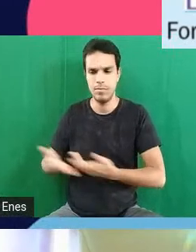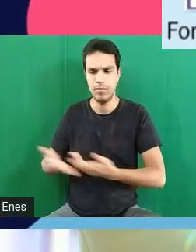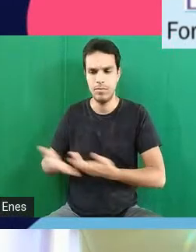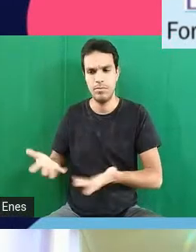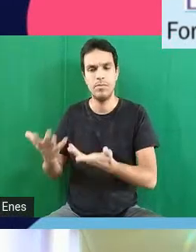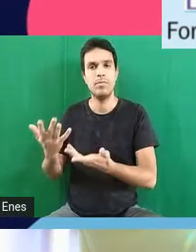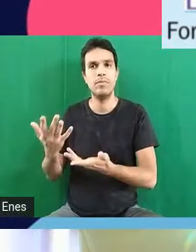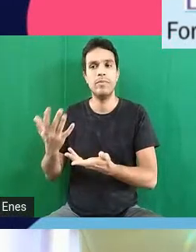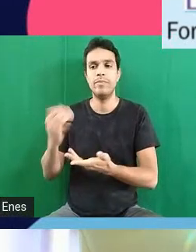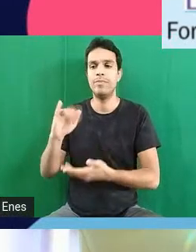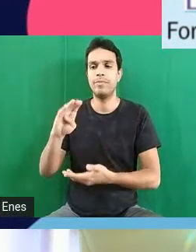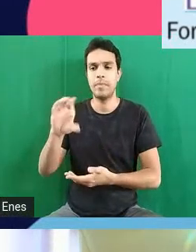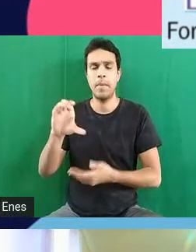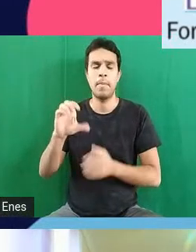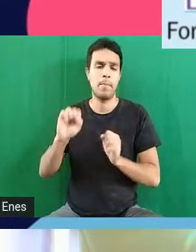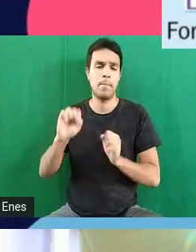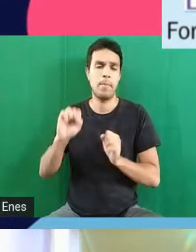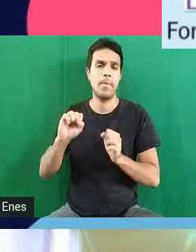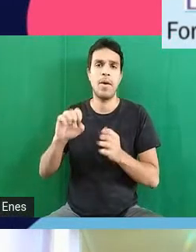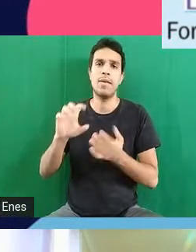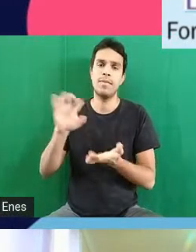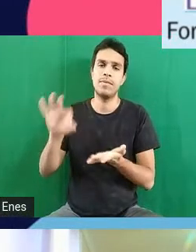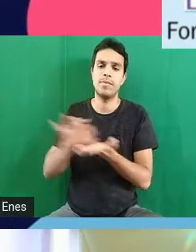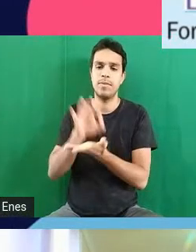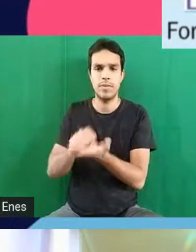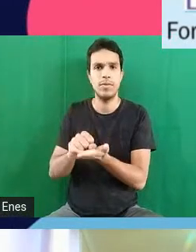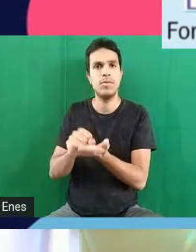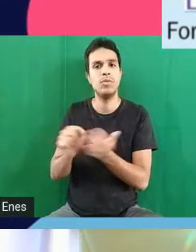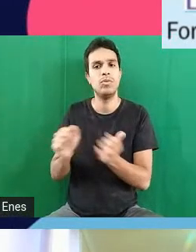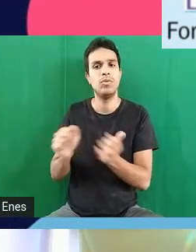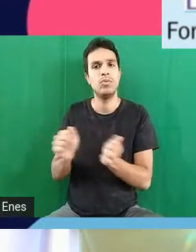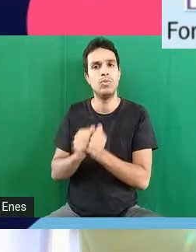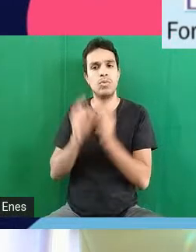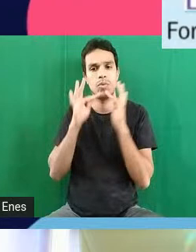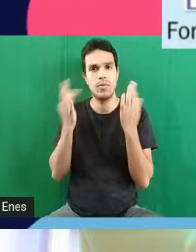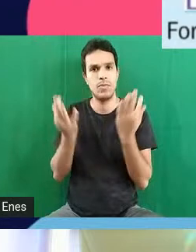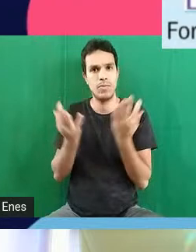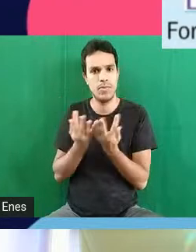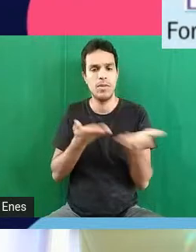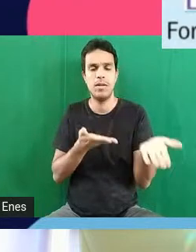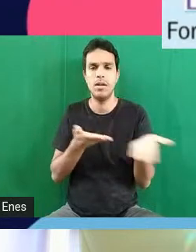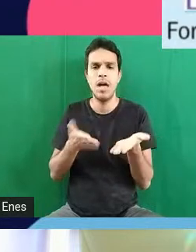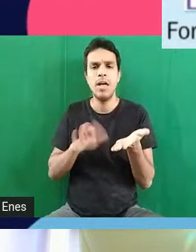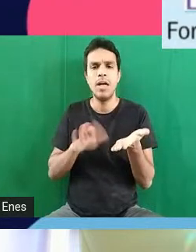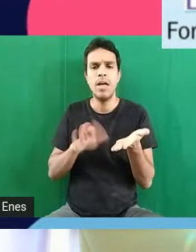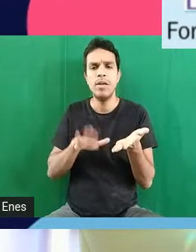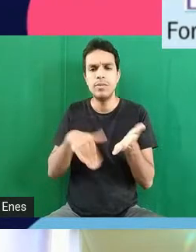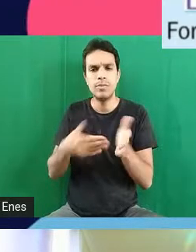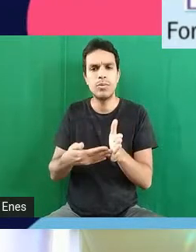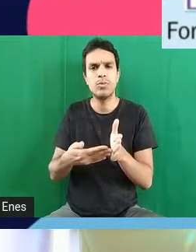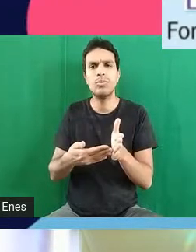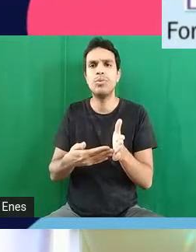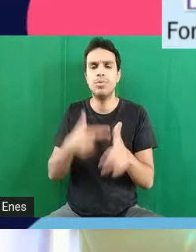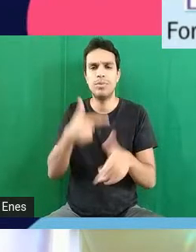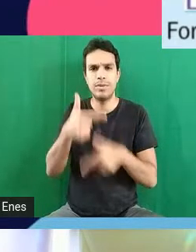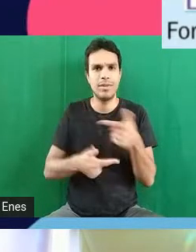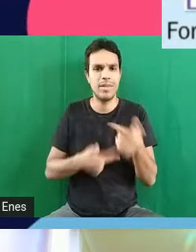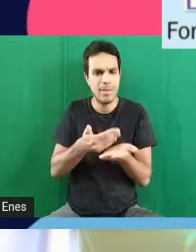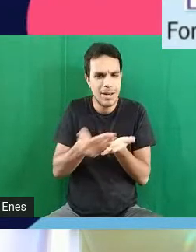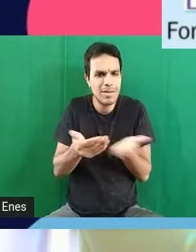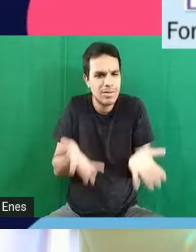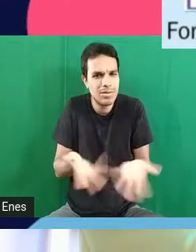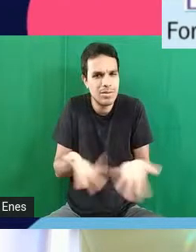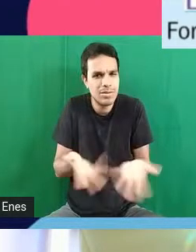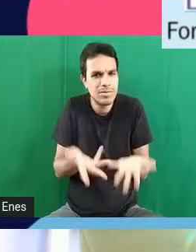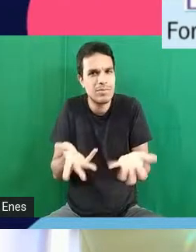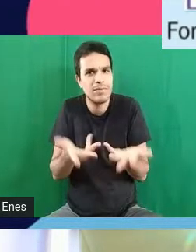estar sendo matriculadas pelos seus familiares e aí eles recebem todo esse trabalho inicial de estimulação